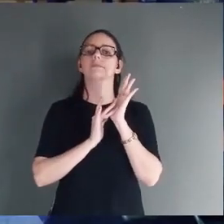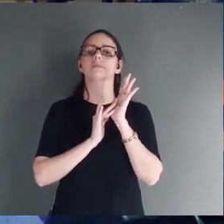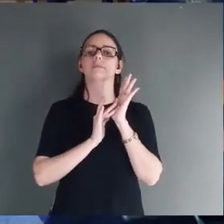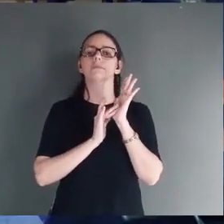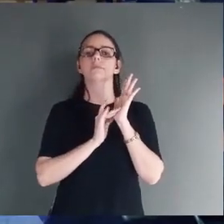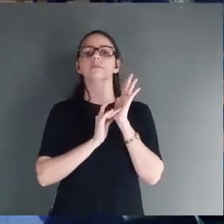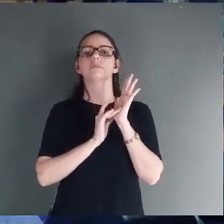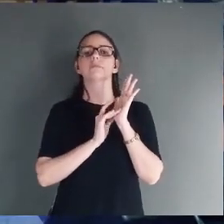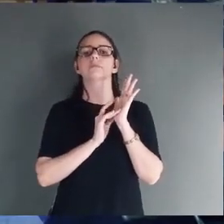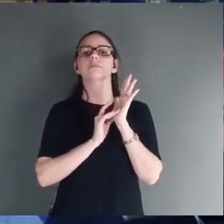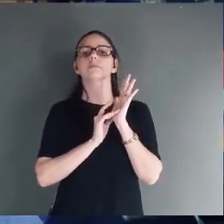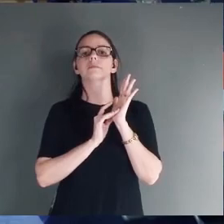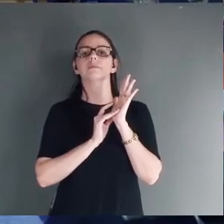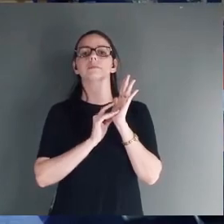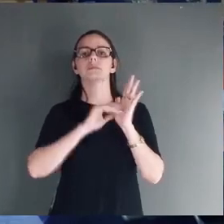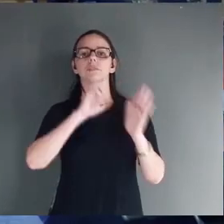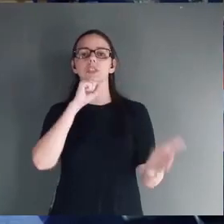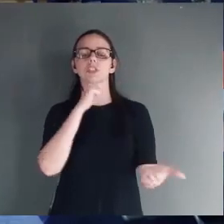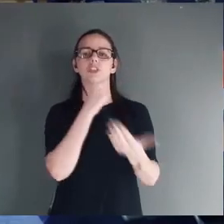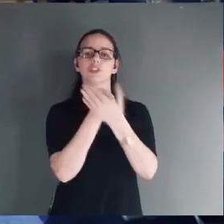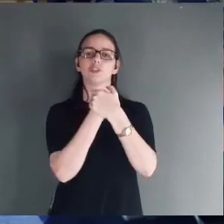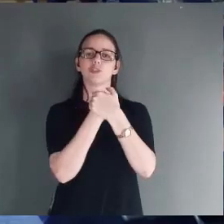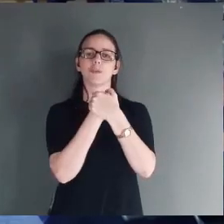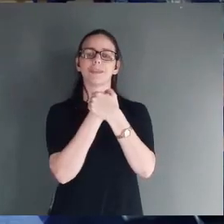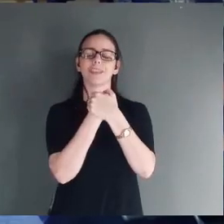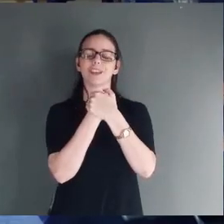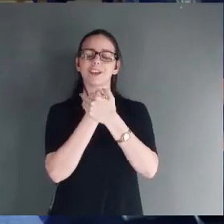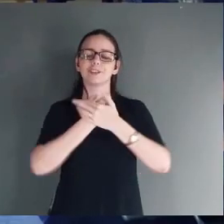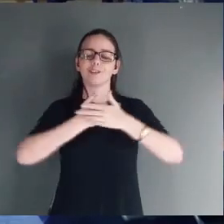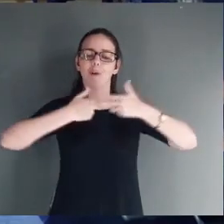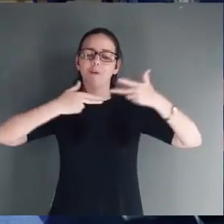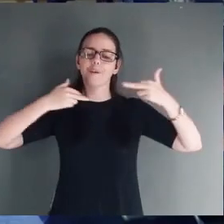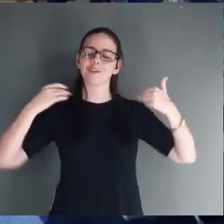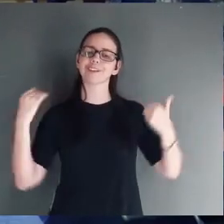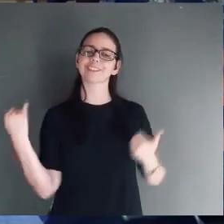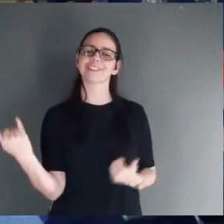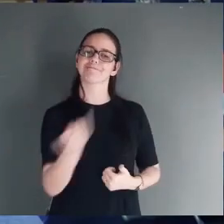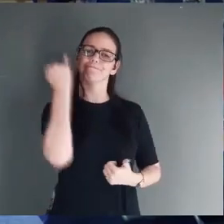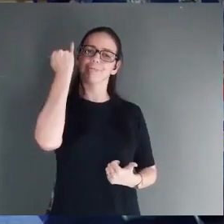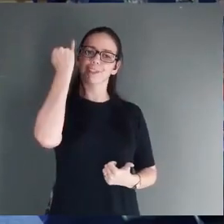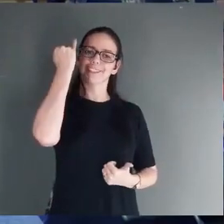Colocando. Escondendo tesouros em vasos de paro.